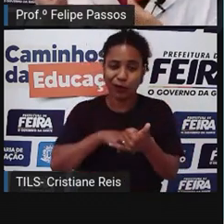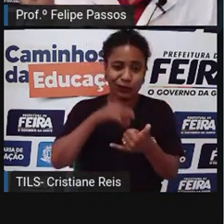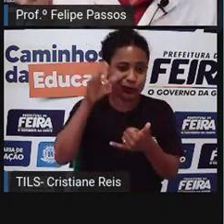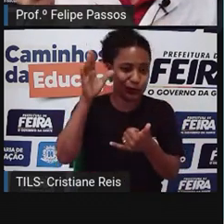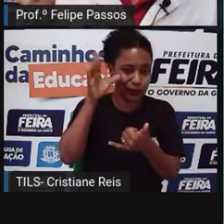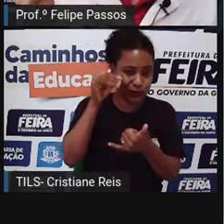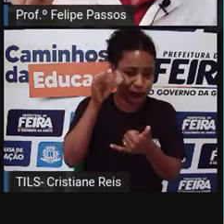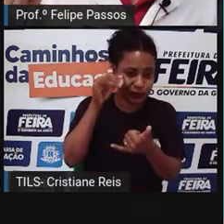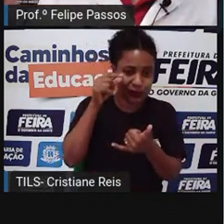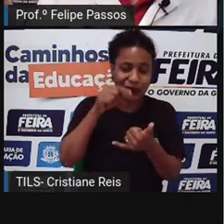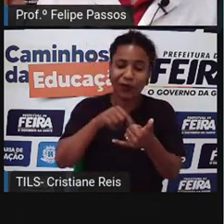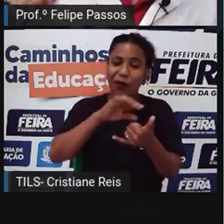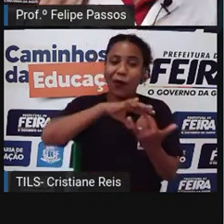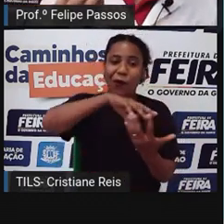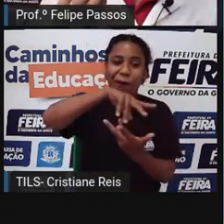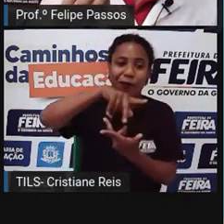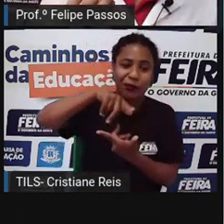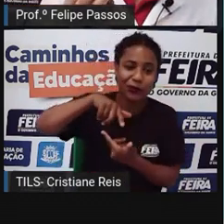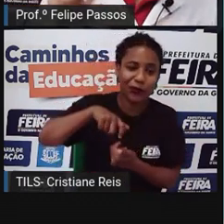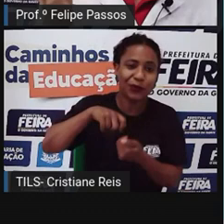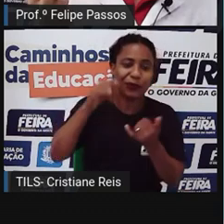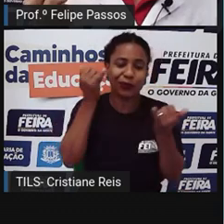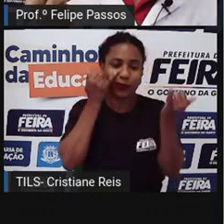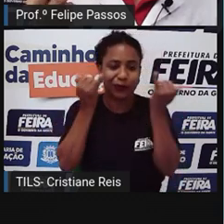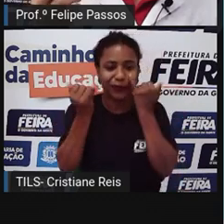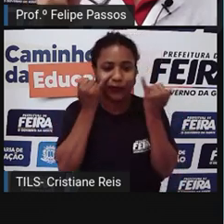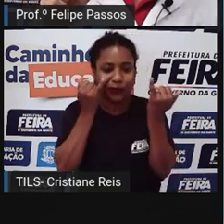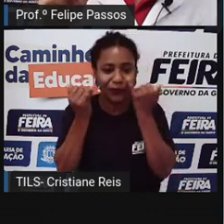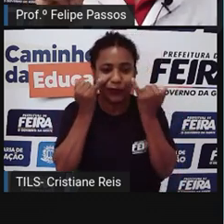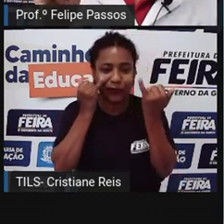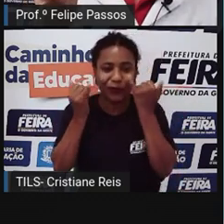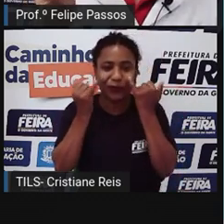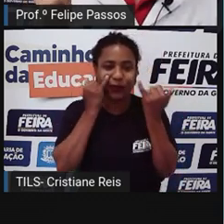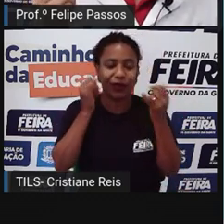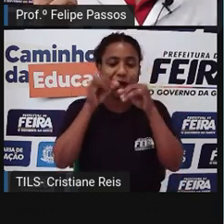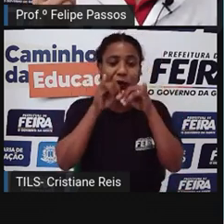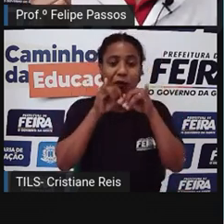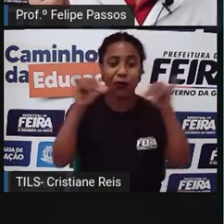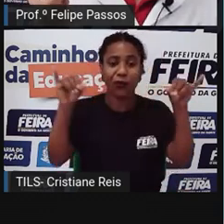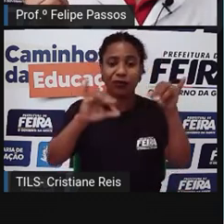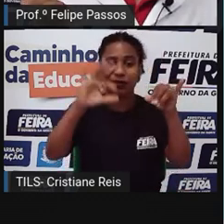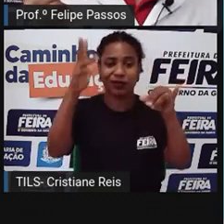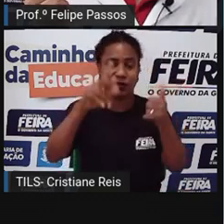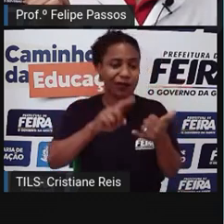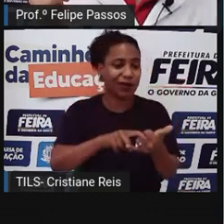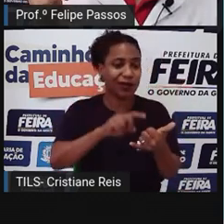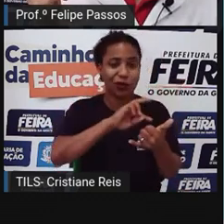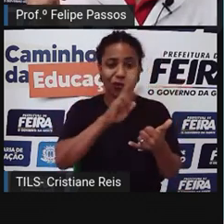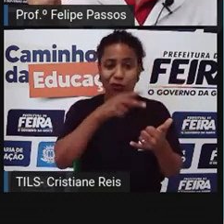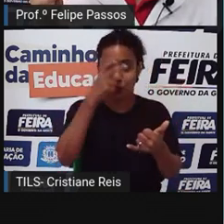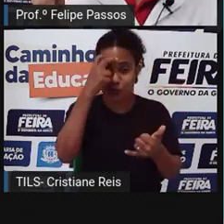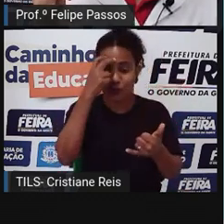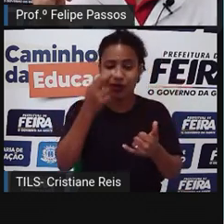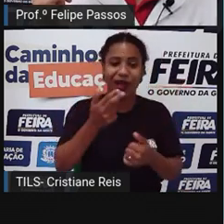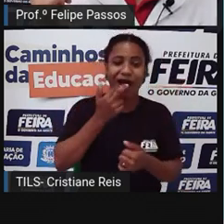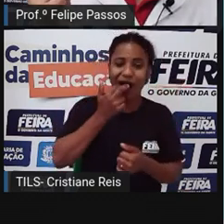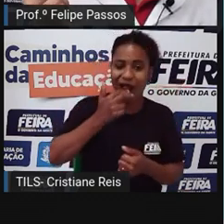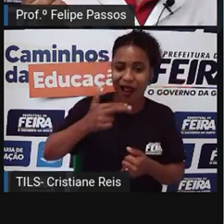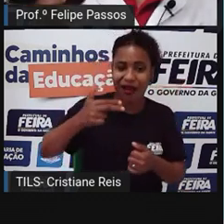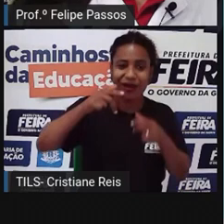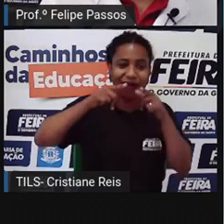acesso a notícias que aconteceram imediatamente lá do outro lado do mundo, você tem acesso a culturas, a línguas, a